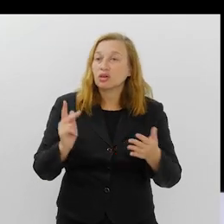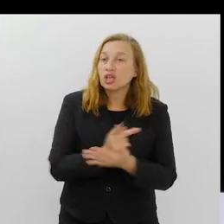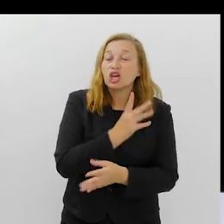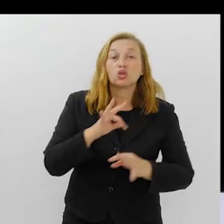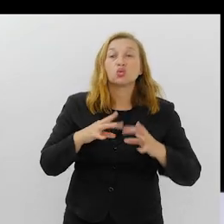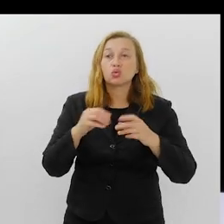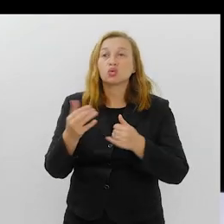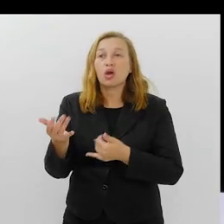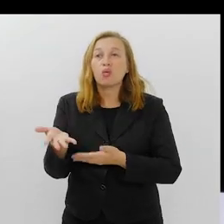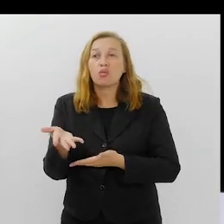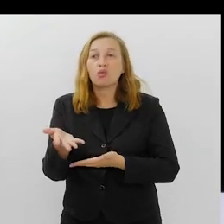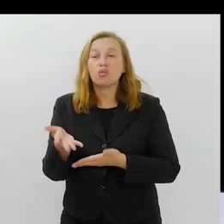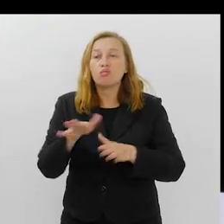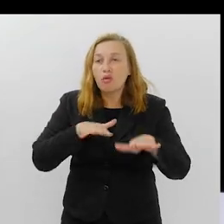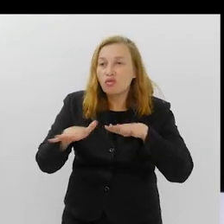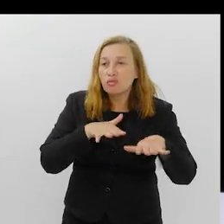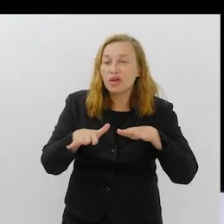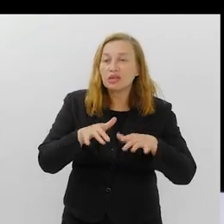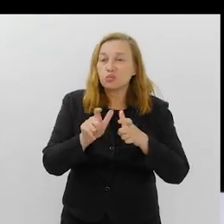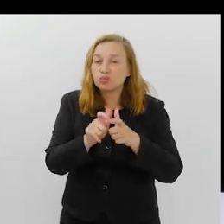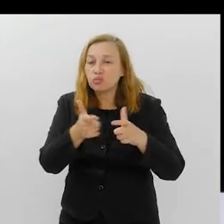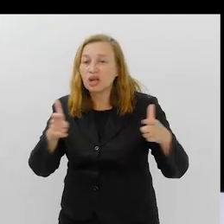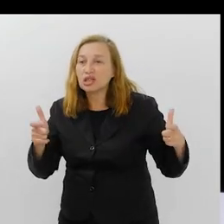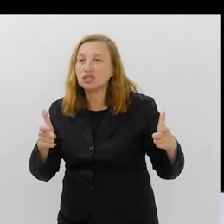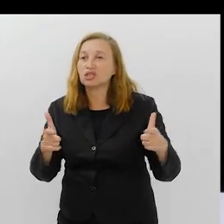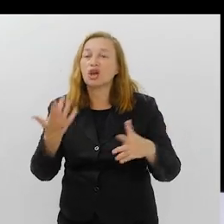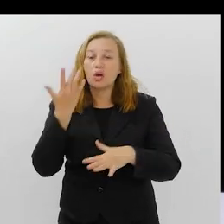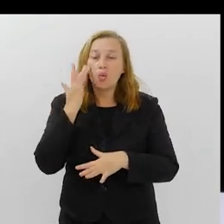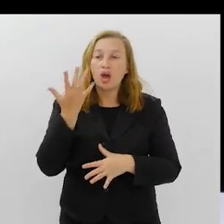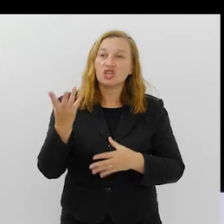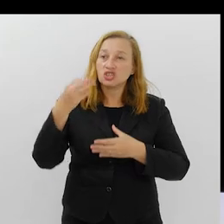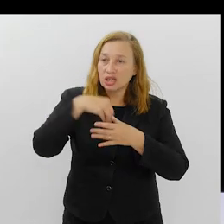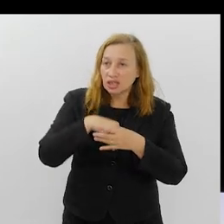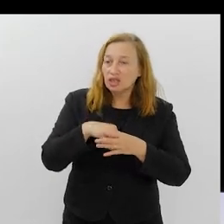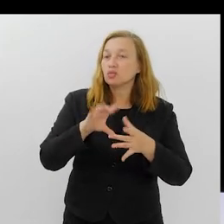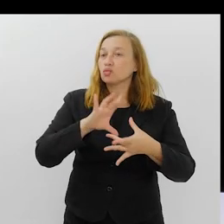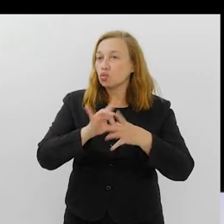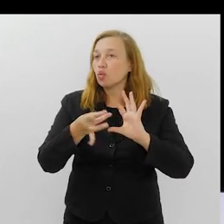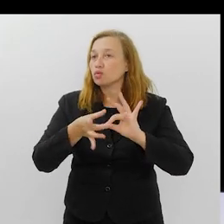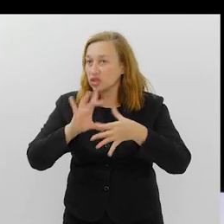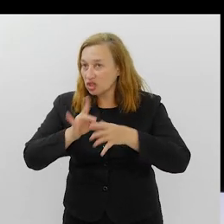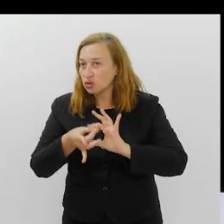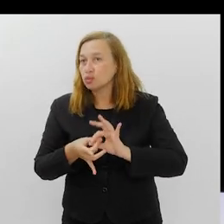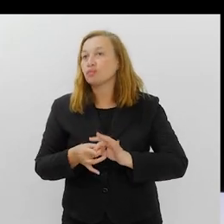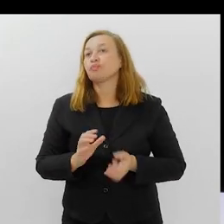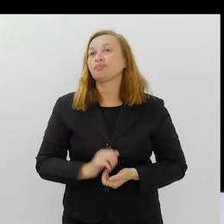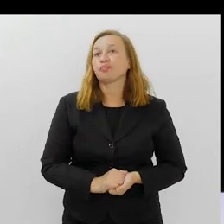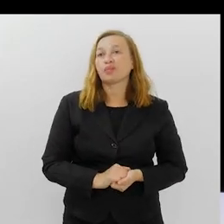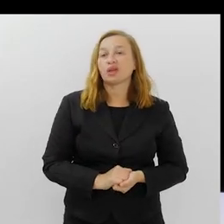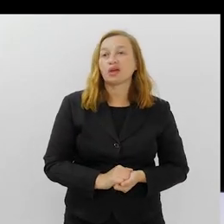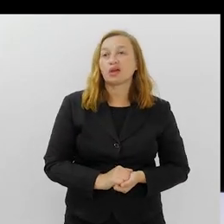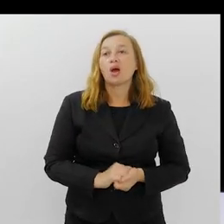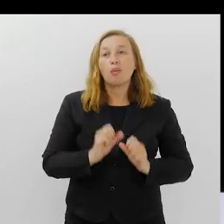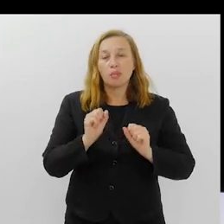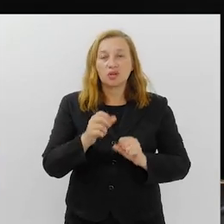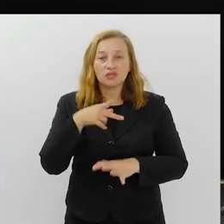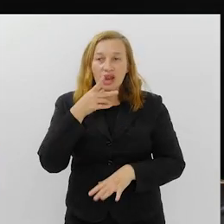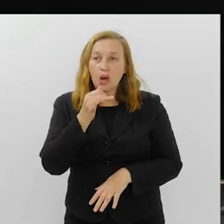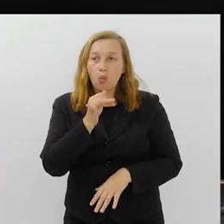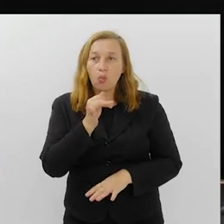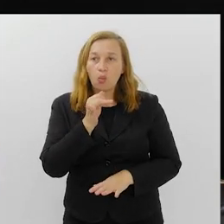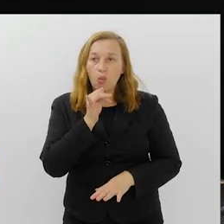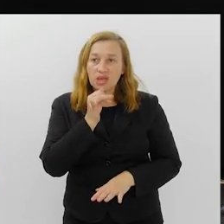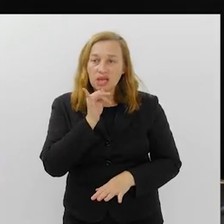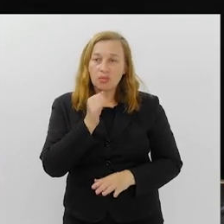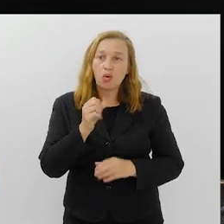isso é um movimento muito amplo que eu acho que está dentro desse contexto, sim. Eu posso citar como